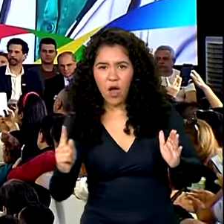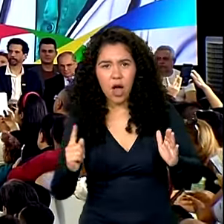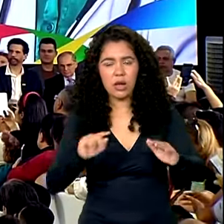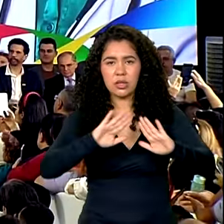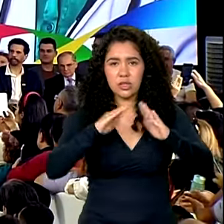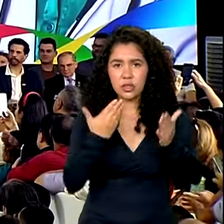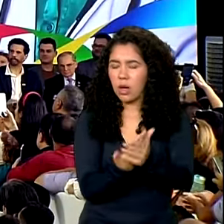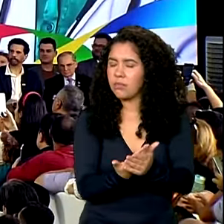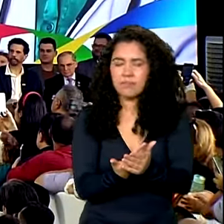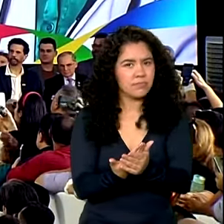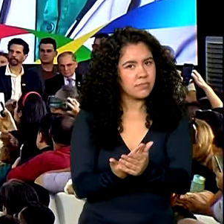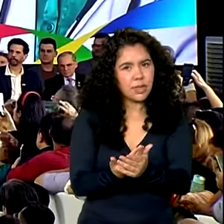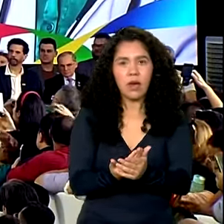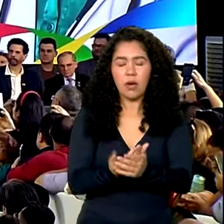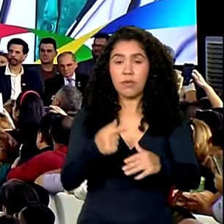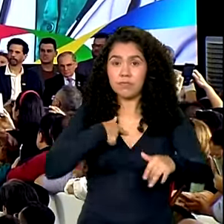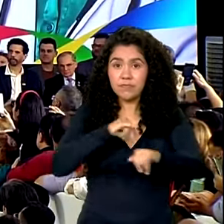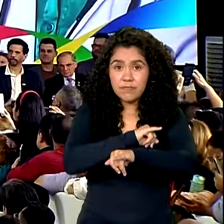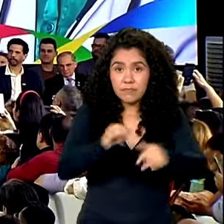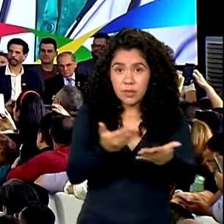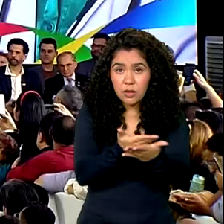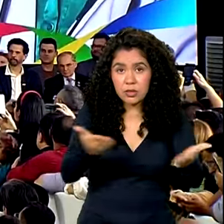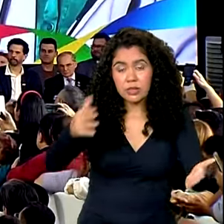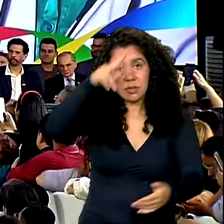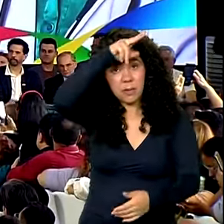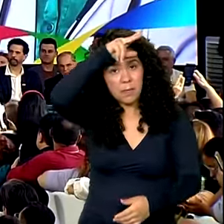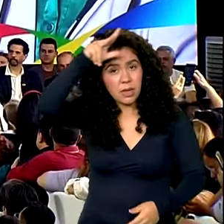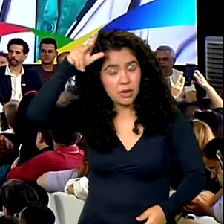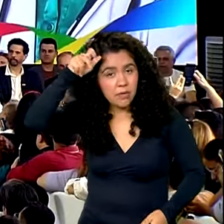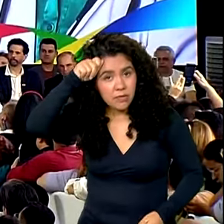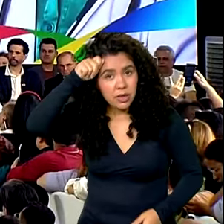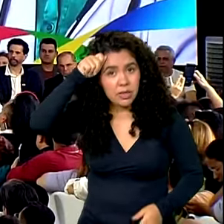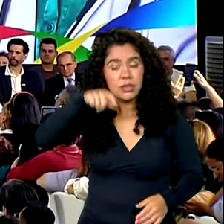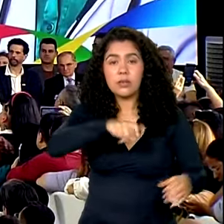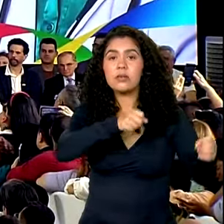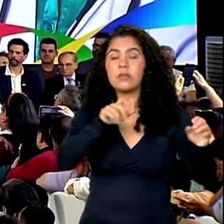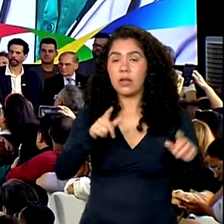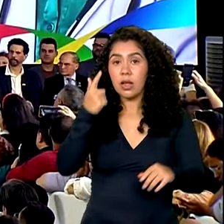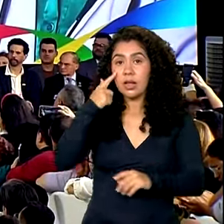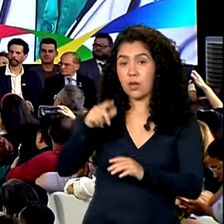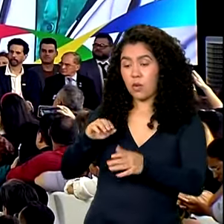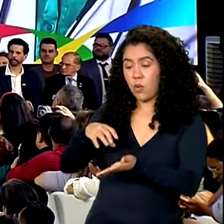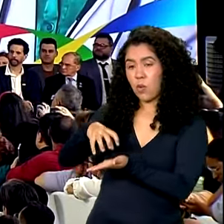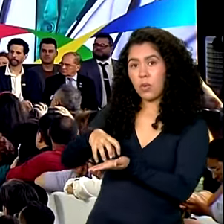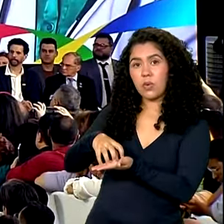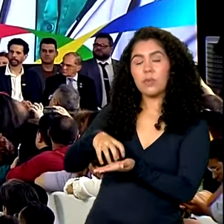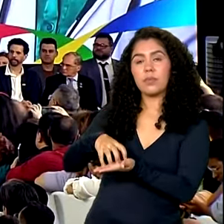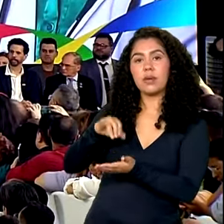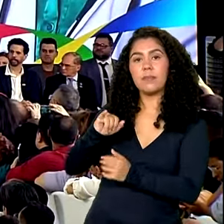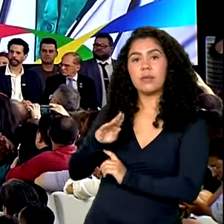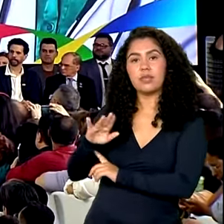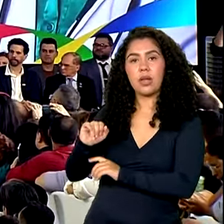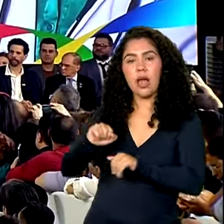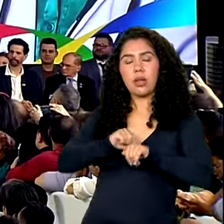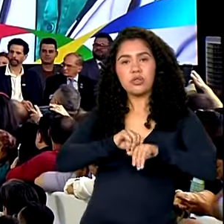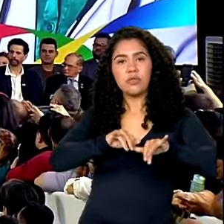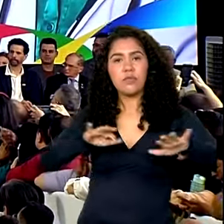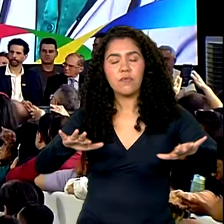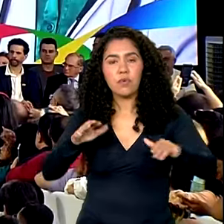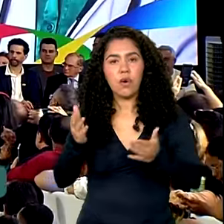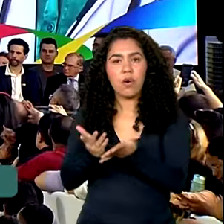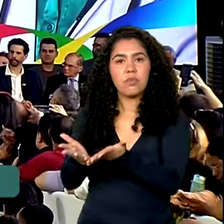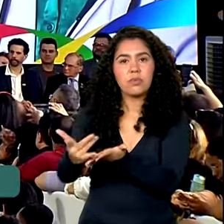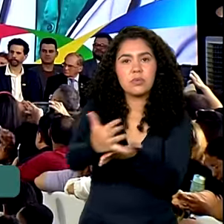Prefeitos e prefeitos, o censo do IBGE, 68 milhões de brasileiros não